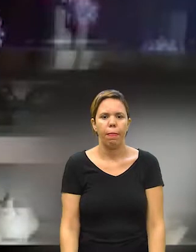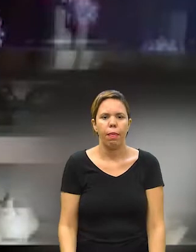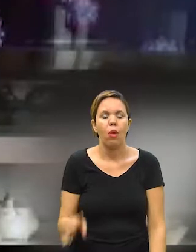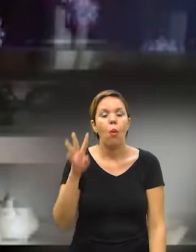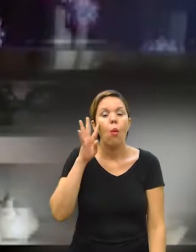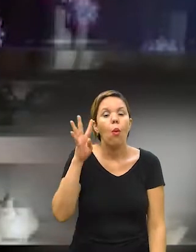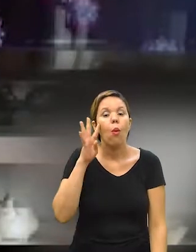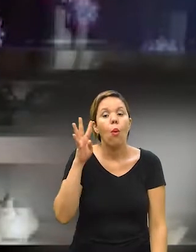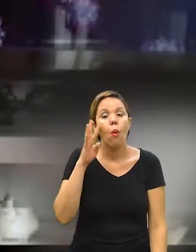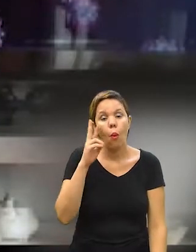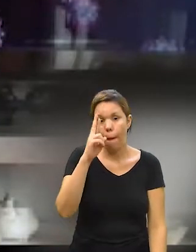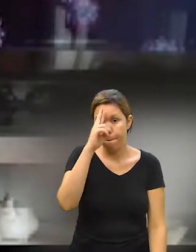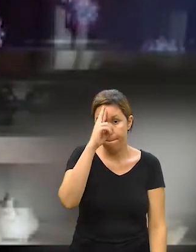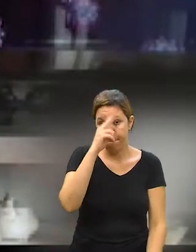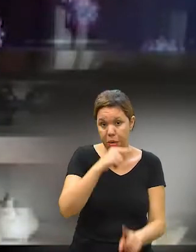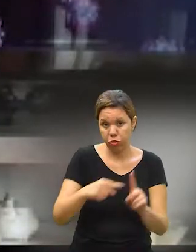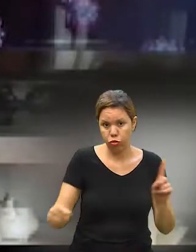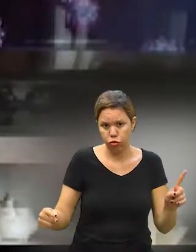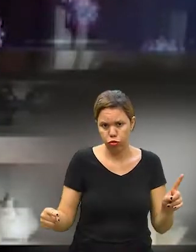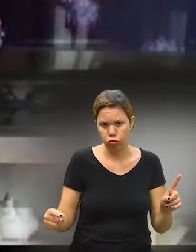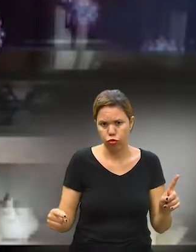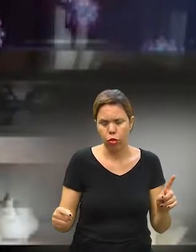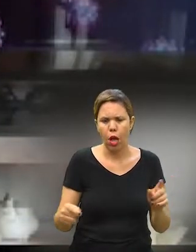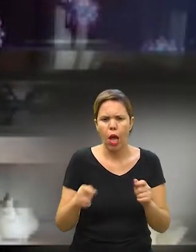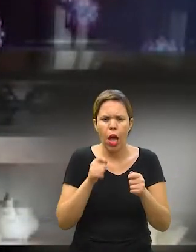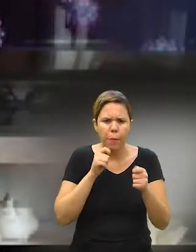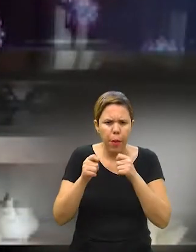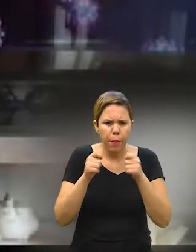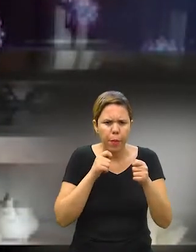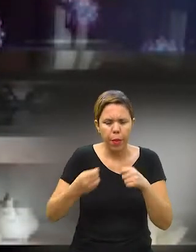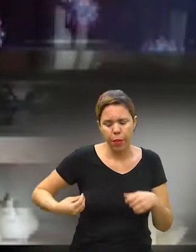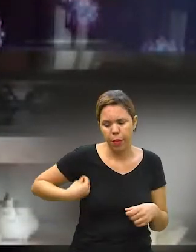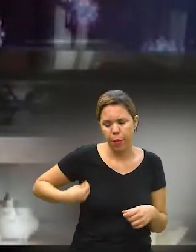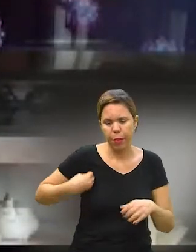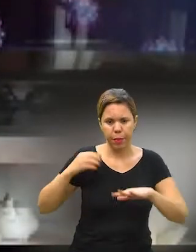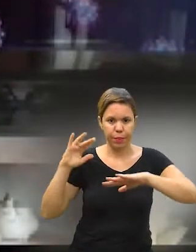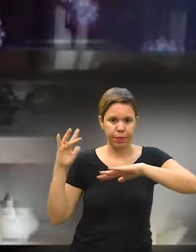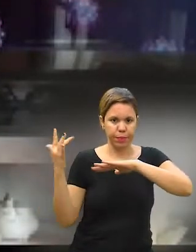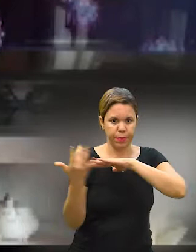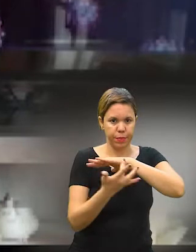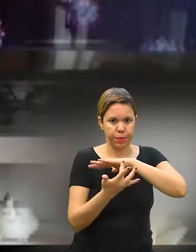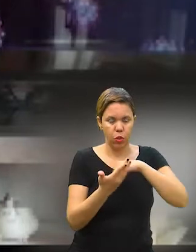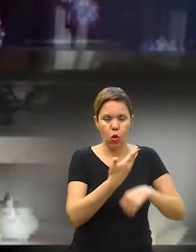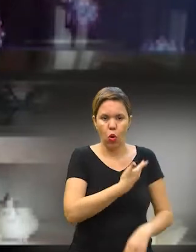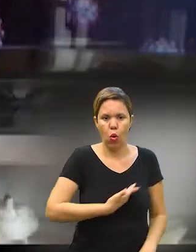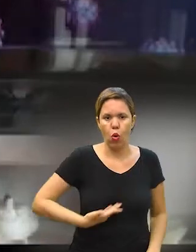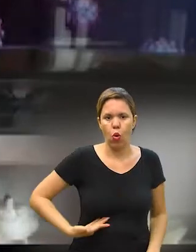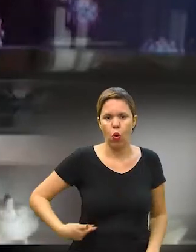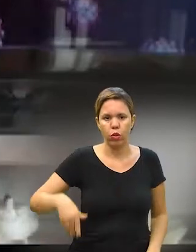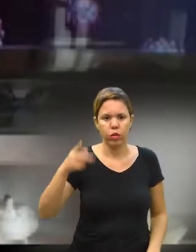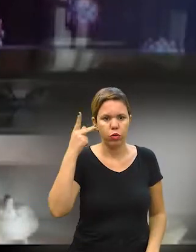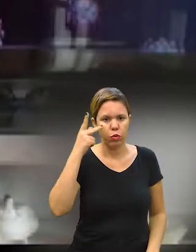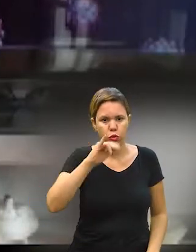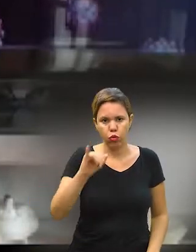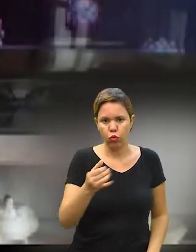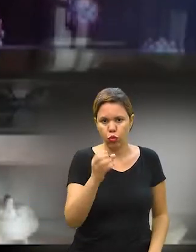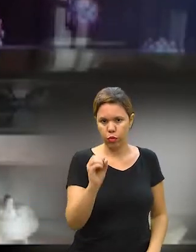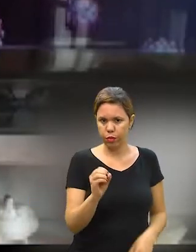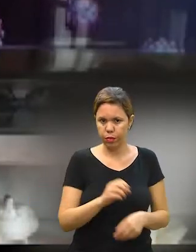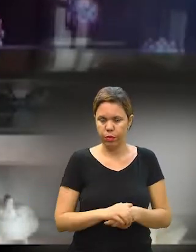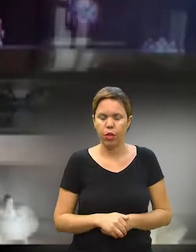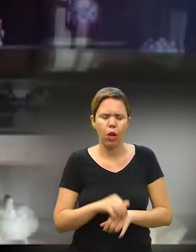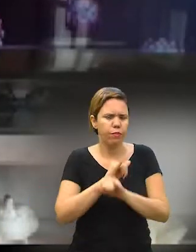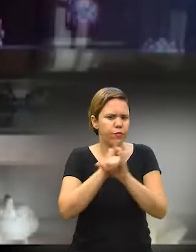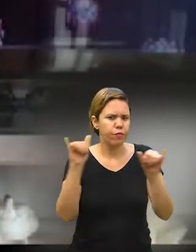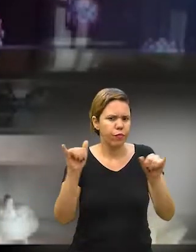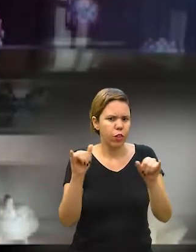Nesta quarta-feira, ao meio dia e meia, em uma coletiva de imprensa ao vivo pelas redes sociais, o governador de São Paulo, João Dória,